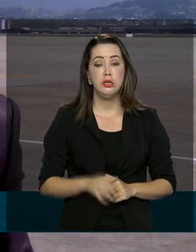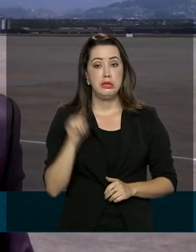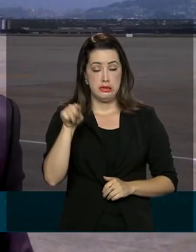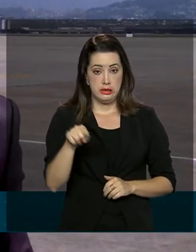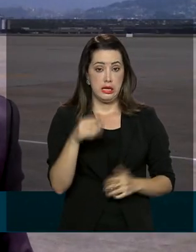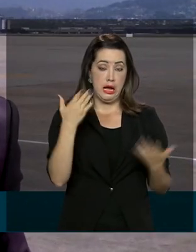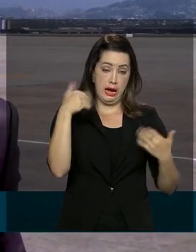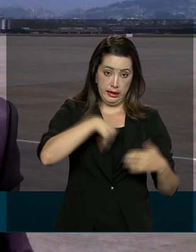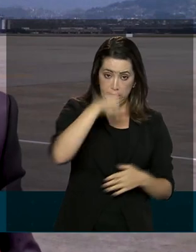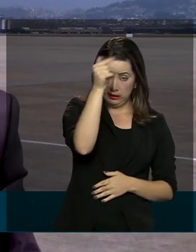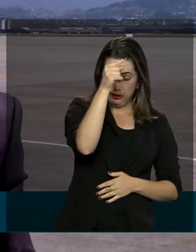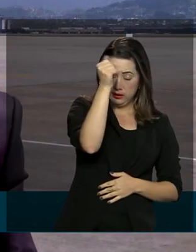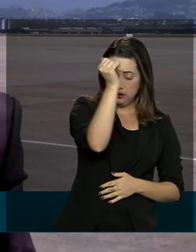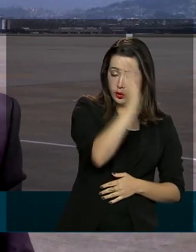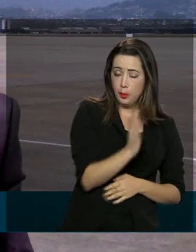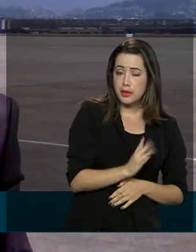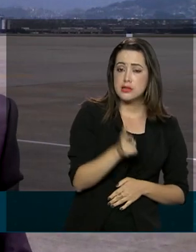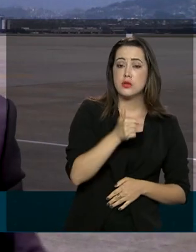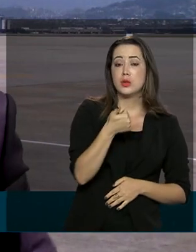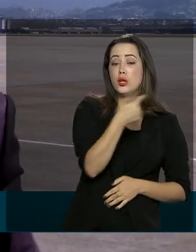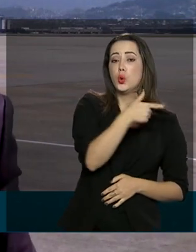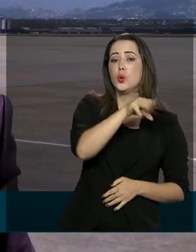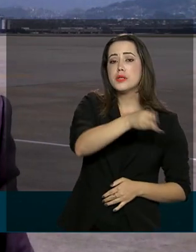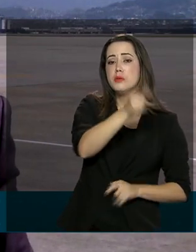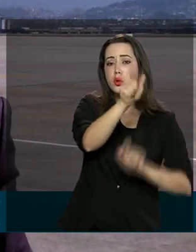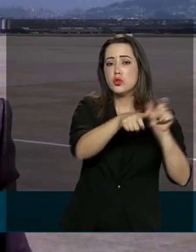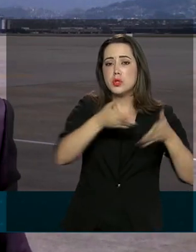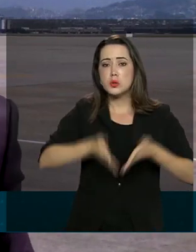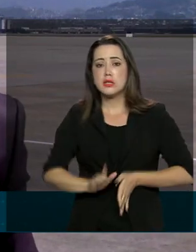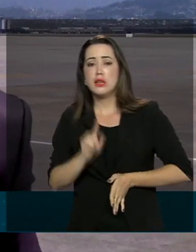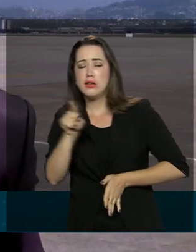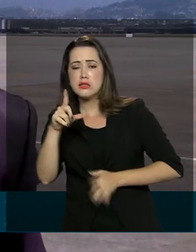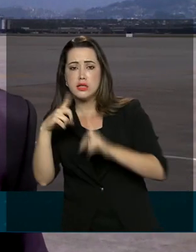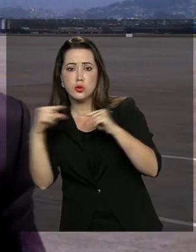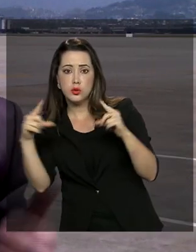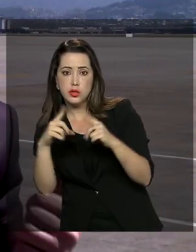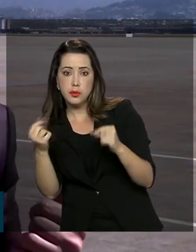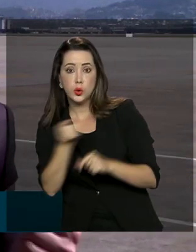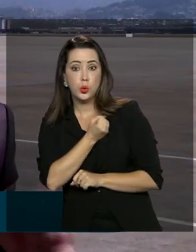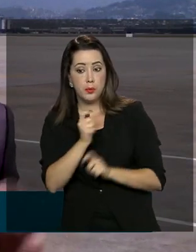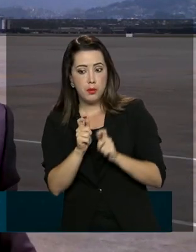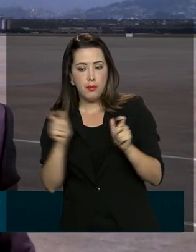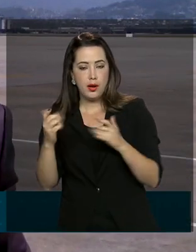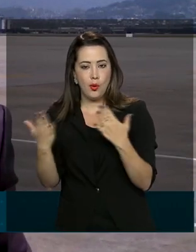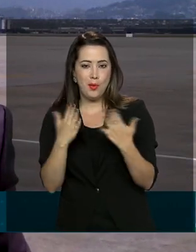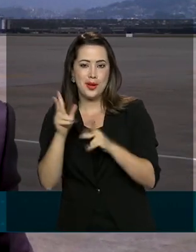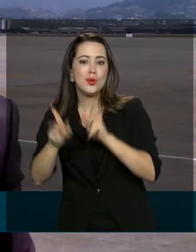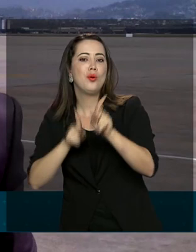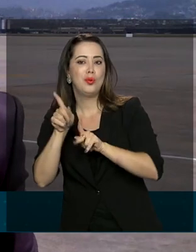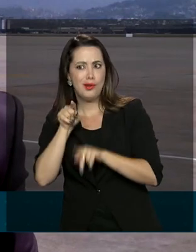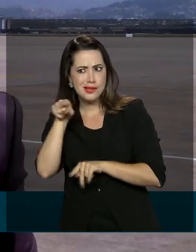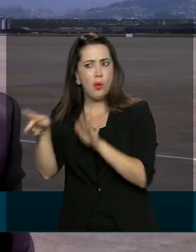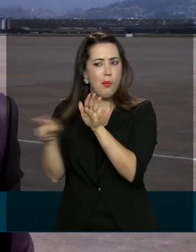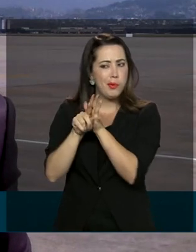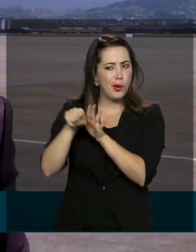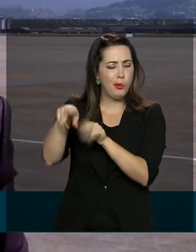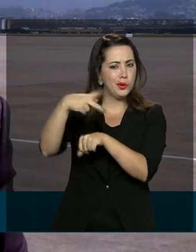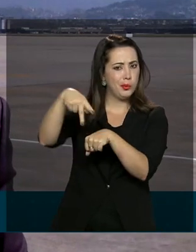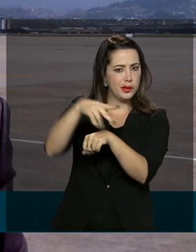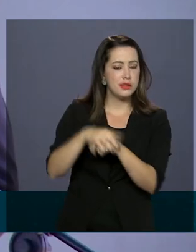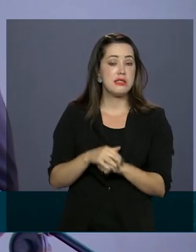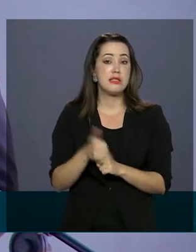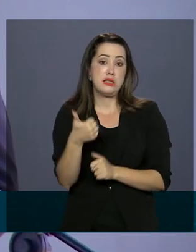milhões de pessoas, número maior inclusive que a população do Líbano. Por lá, vivem cerca de 16 mil